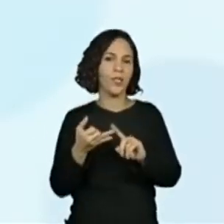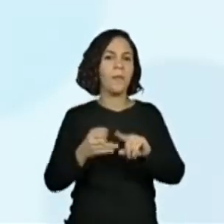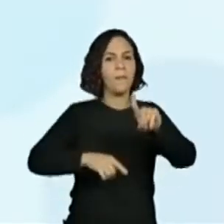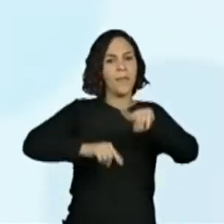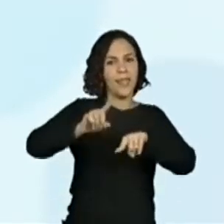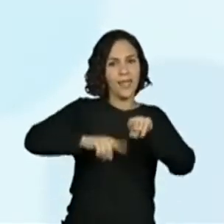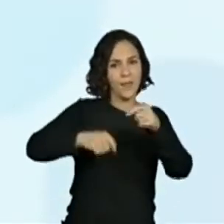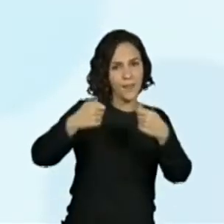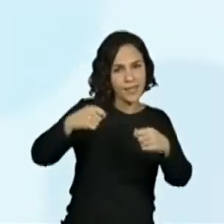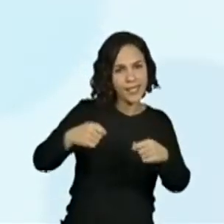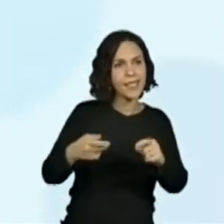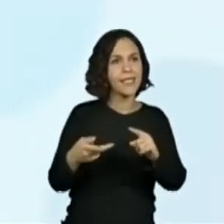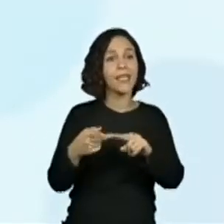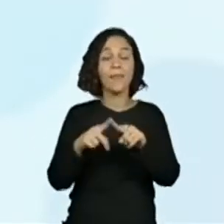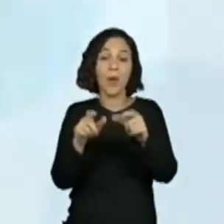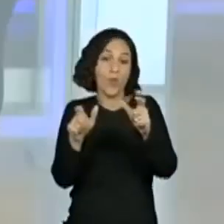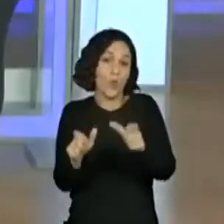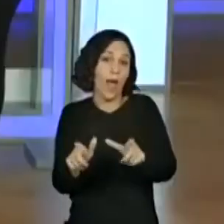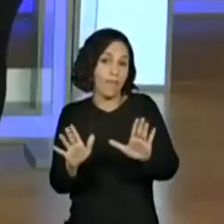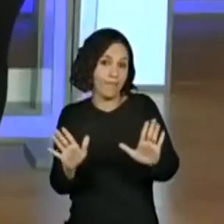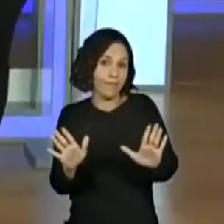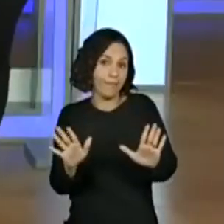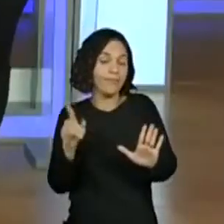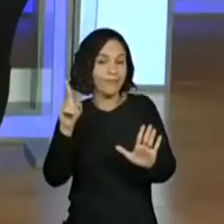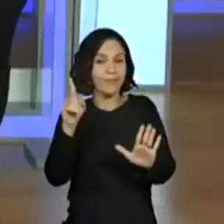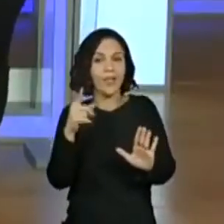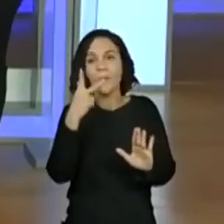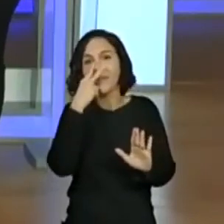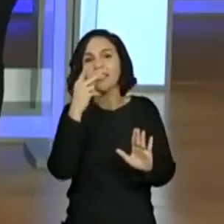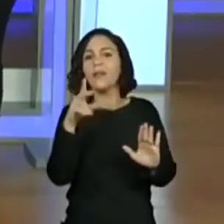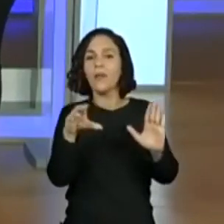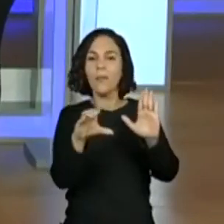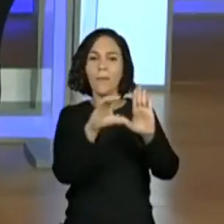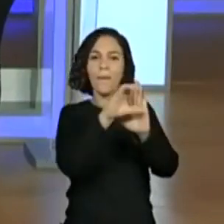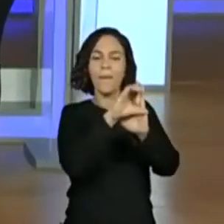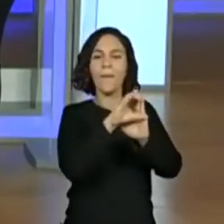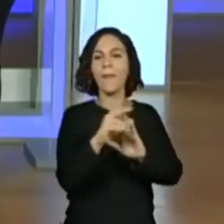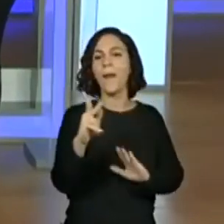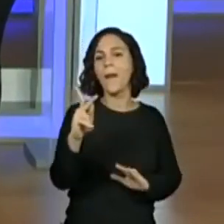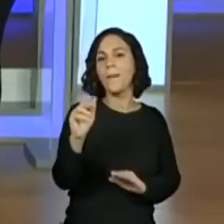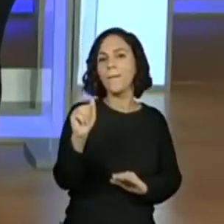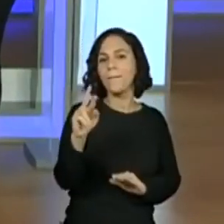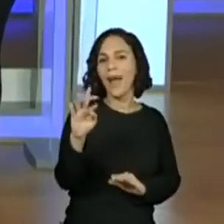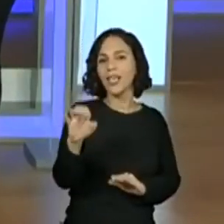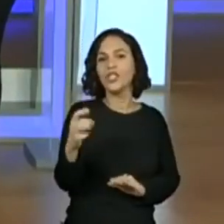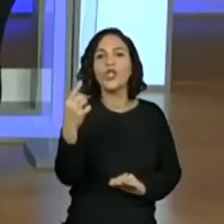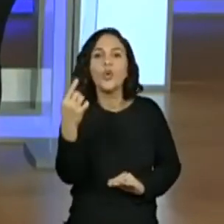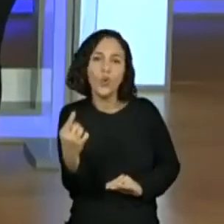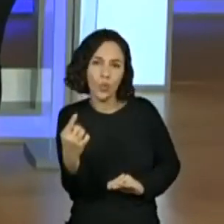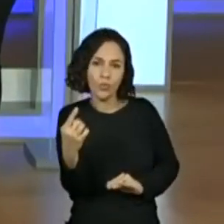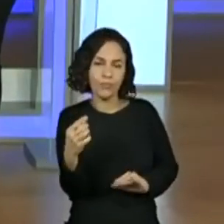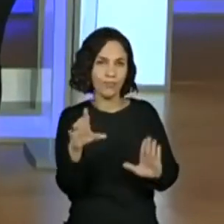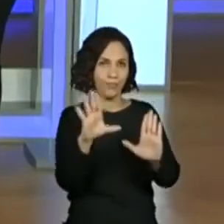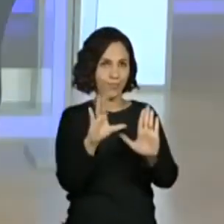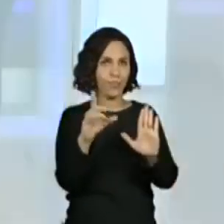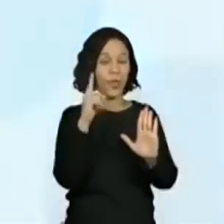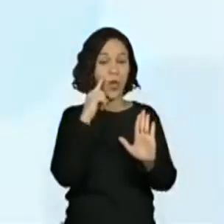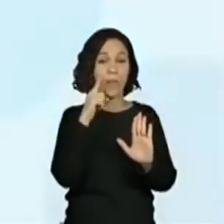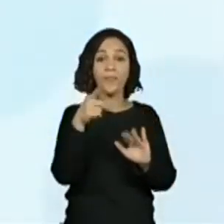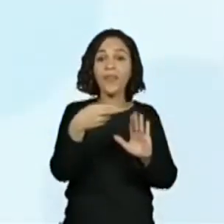O material que é preciso. E o local. Isso. Isso mesmo. Então, olha. Um texto do tipo